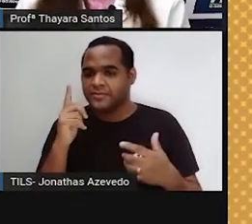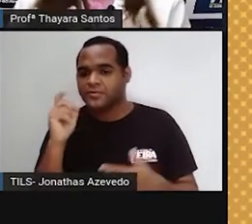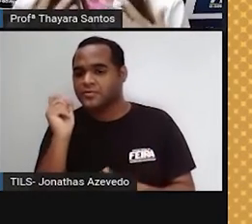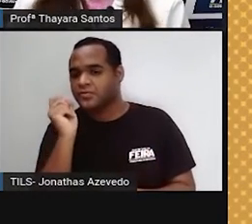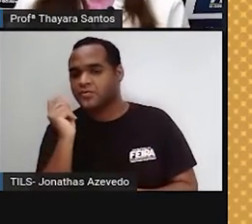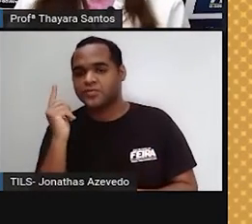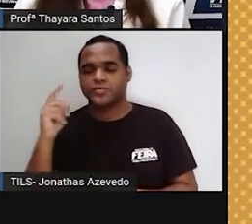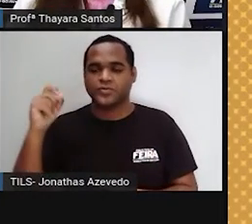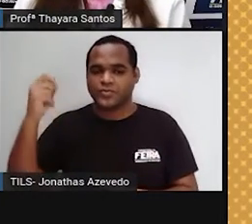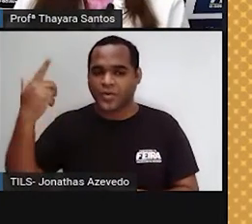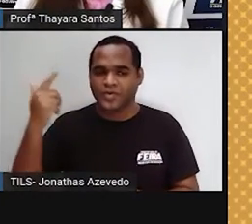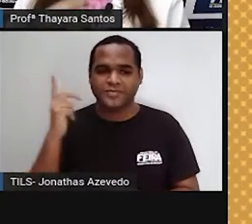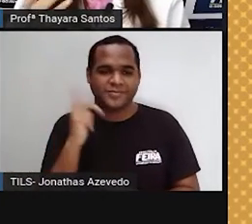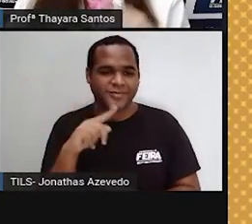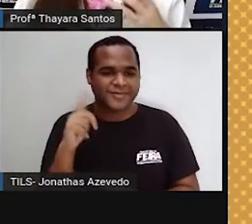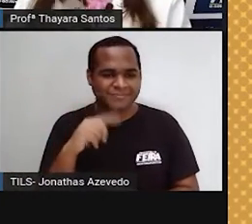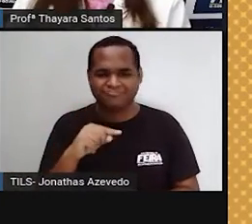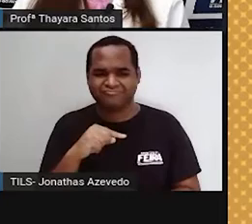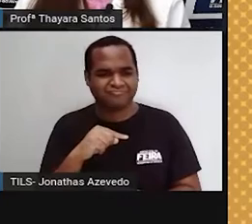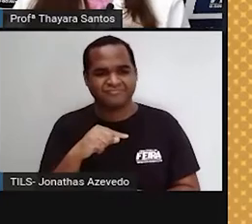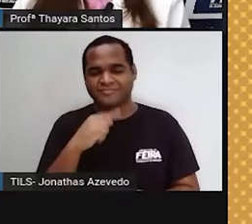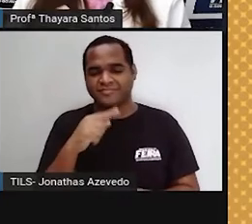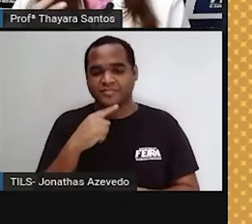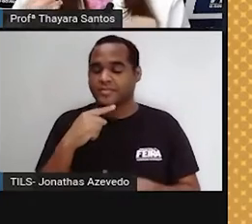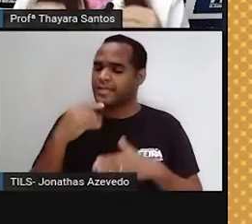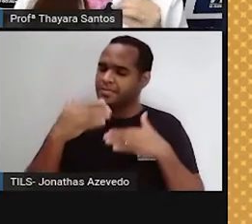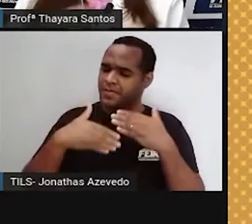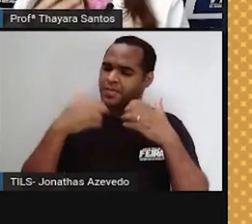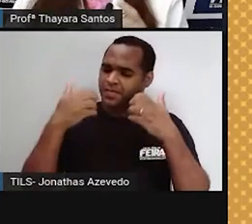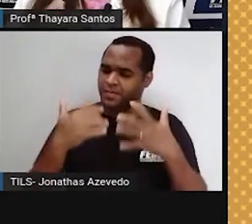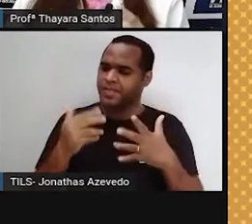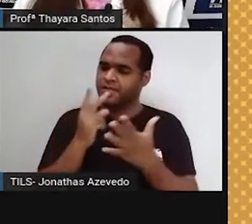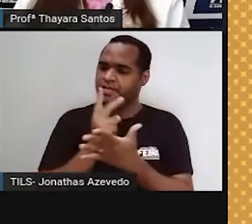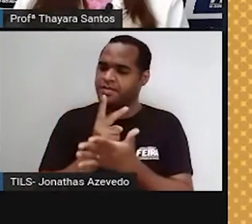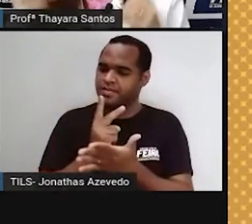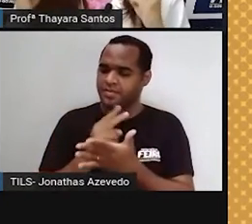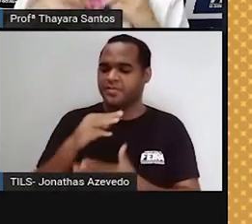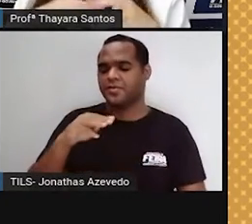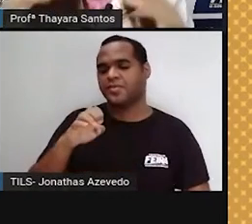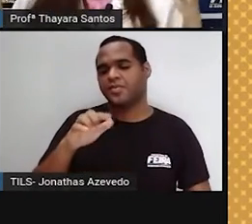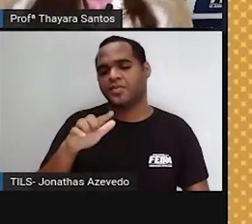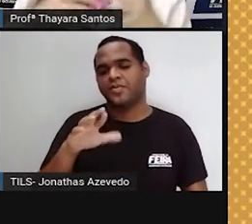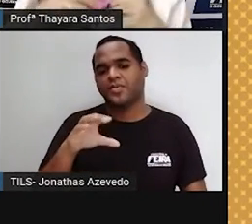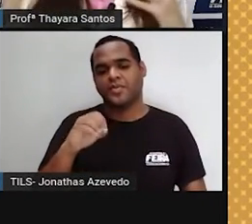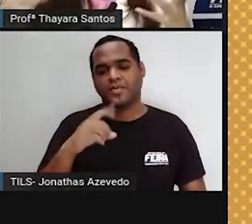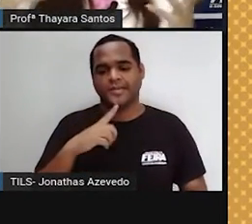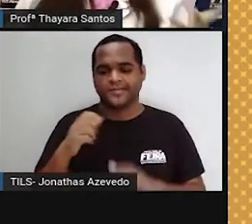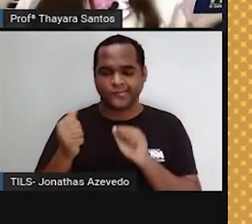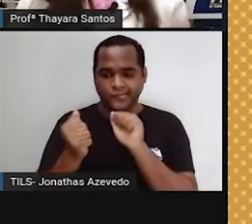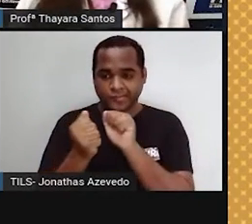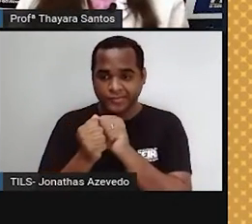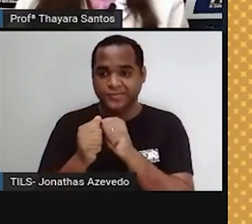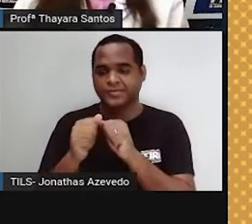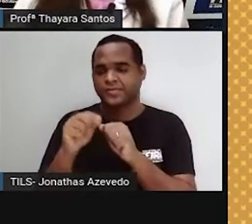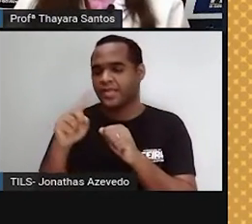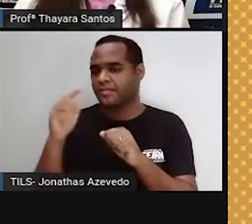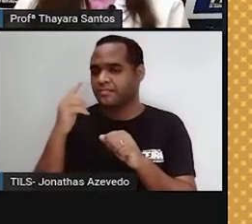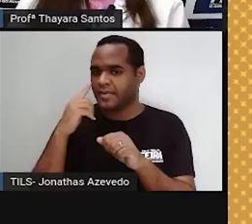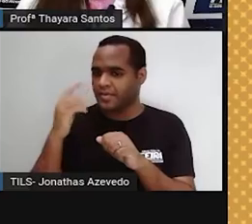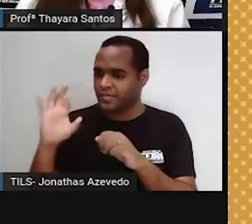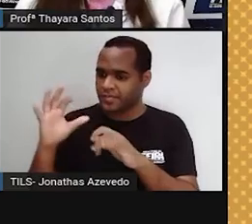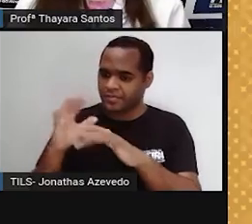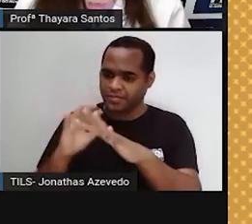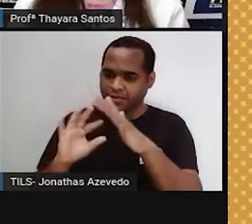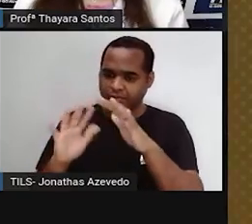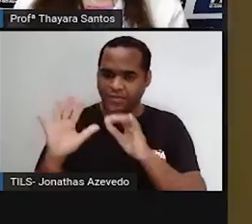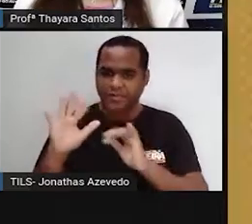porque é muito quente. O tempo inteiro esse núcleo tá ali entrando em combustão e a gente só consegue ver a radiação sendo emitida por ele.